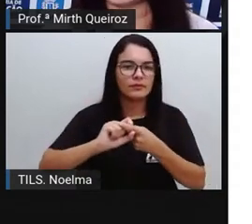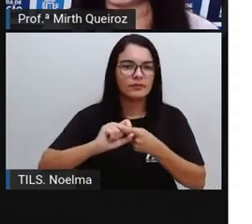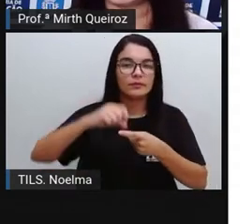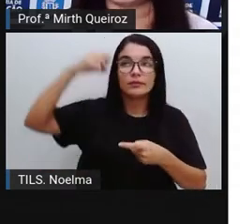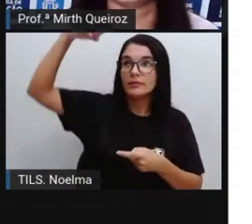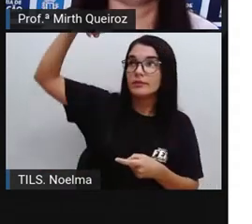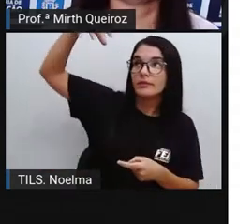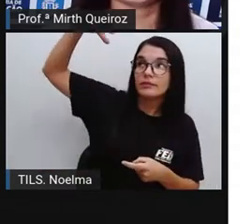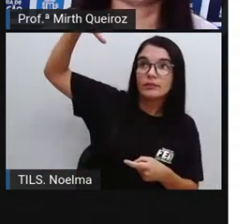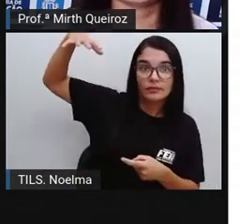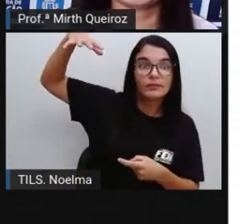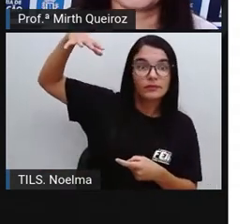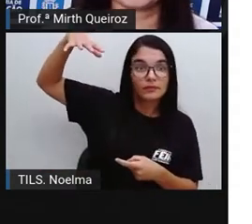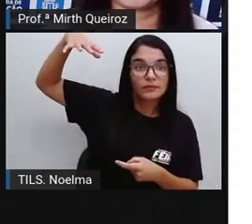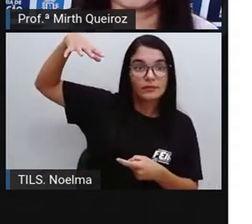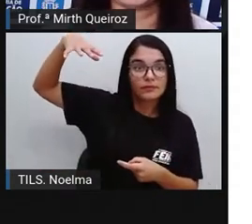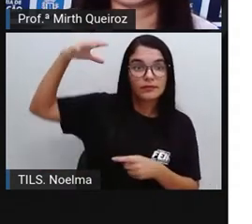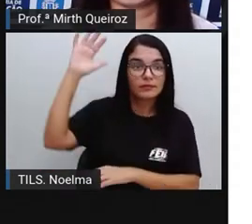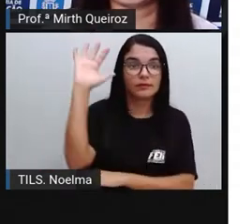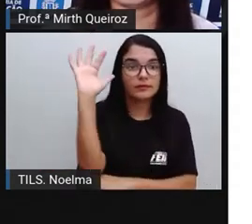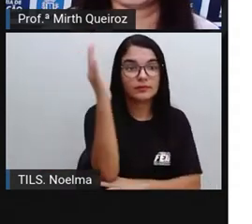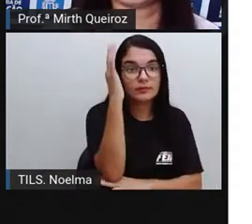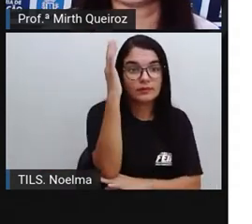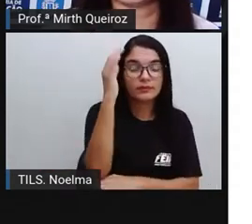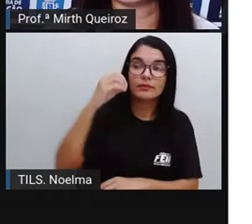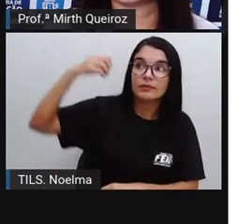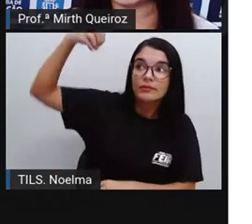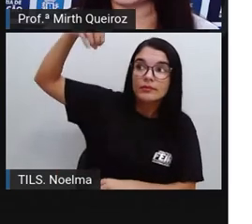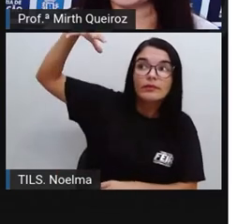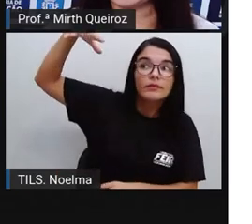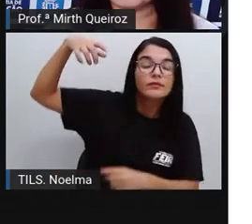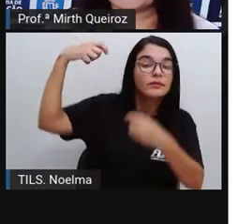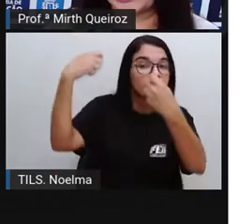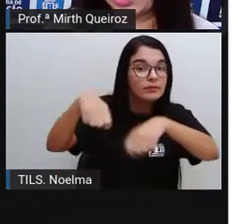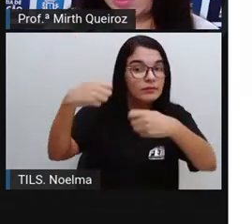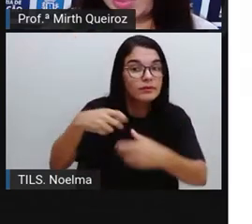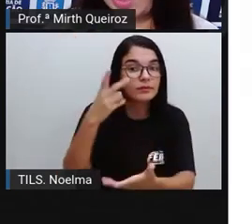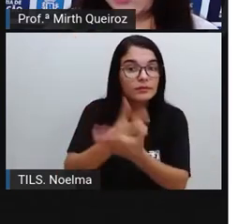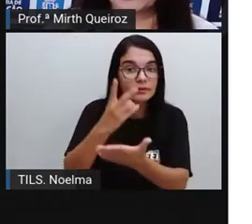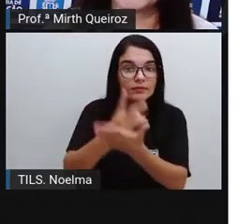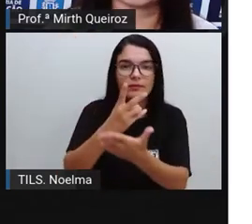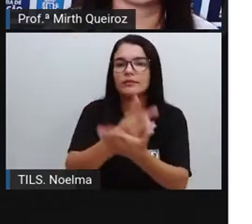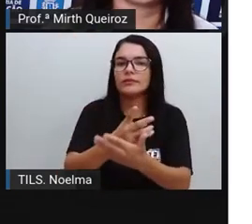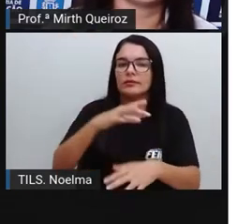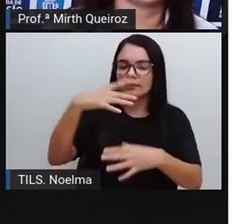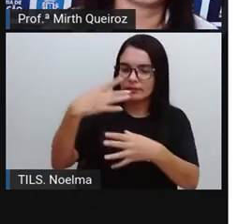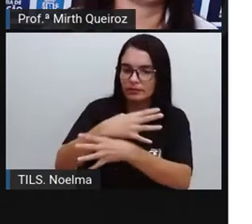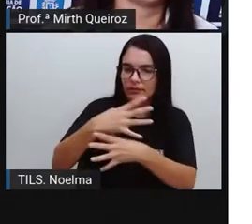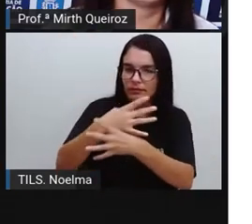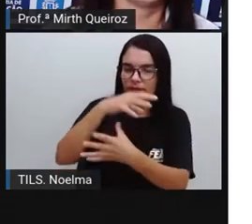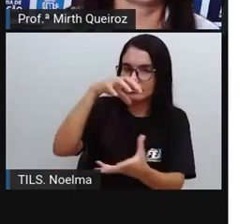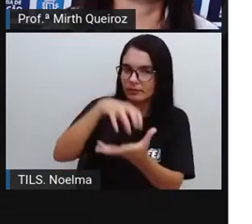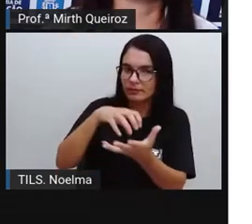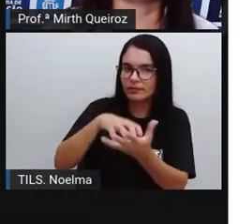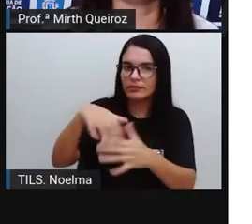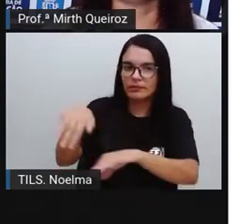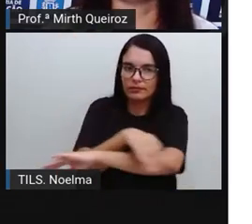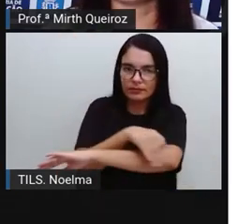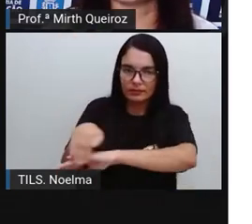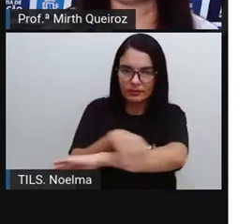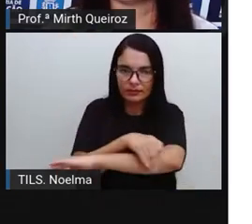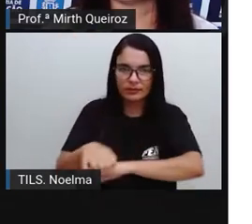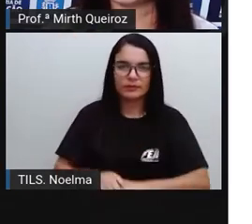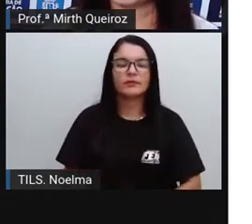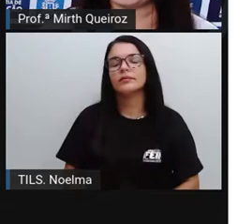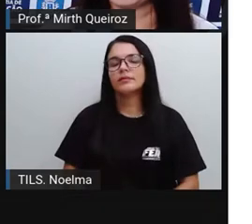iluminações aí Das cidades, né? Manter elas funcionando perfeitamente Também é uma obrigação do governo Construir e